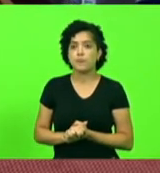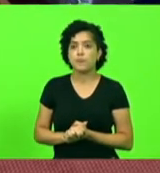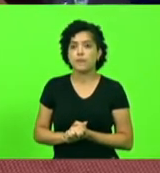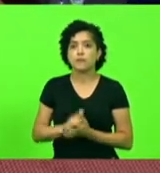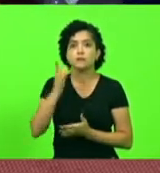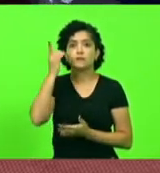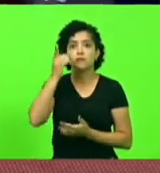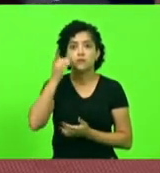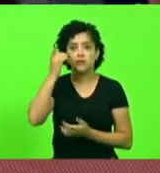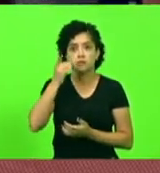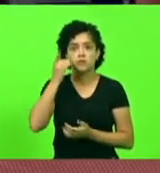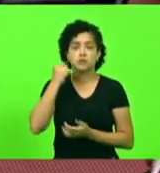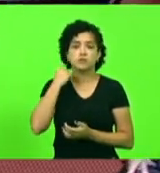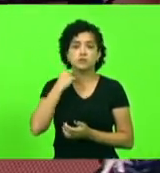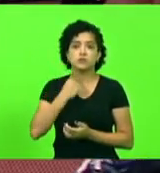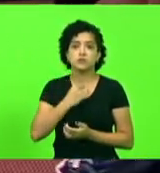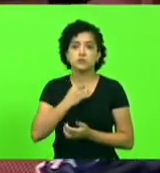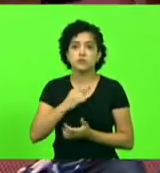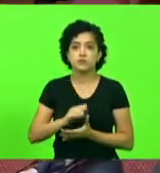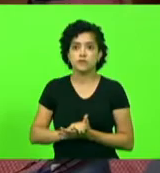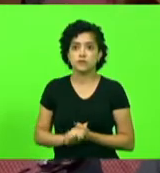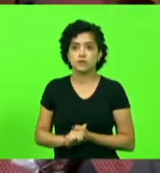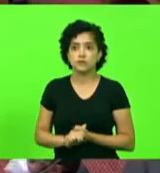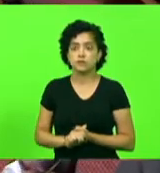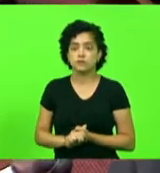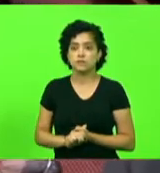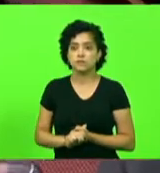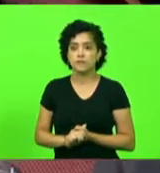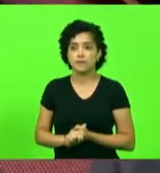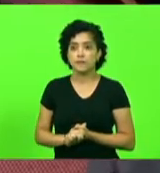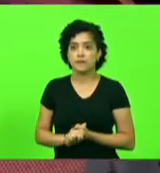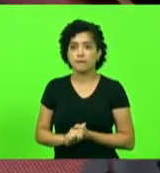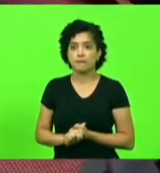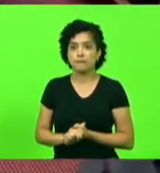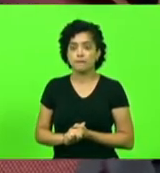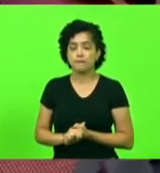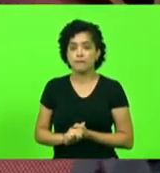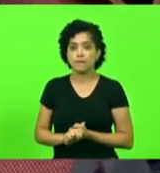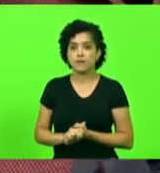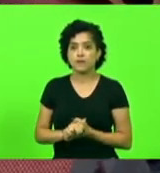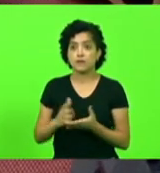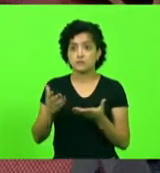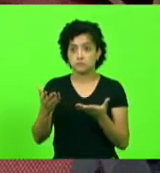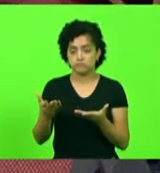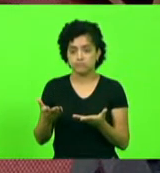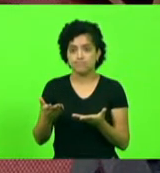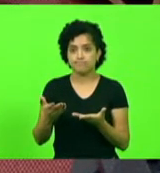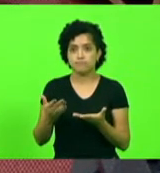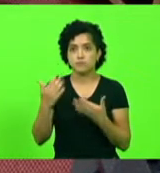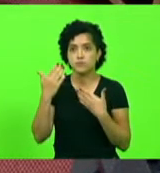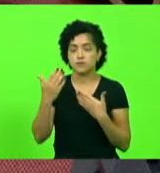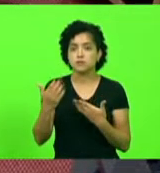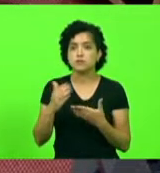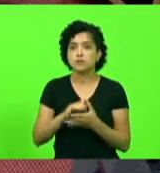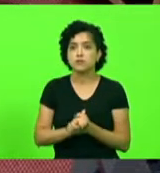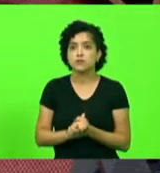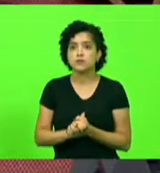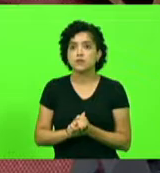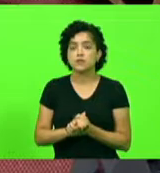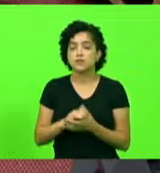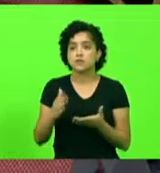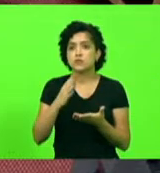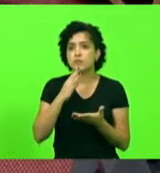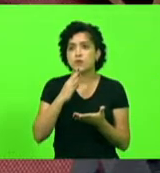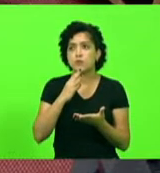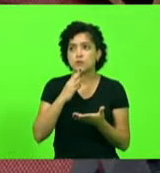Silvio Drevec, para discussão da moção 54. Apenas, senhor presidente. Apenas para conhecer